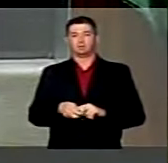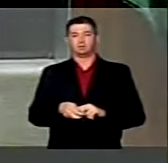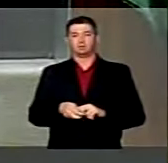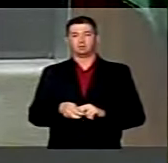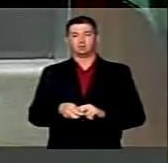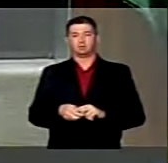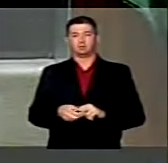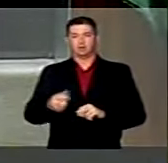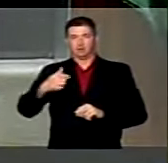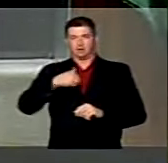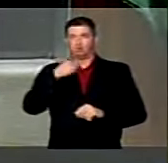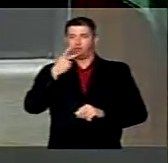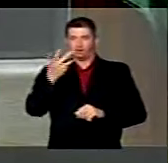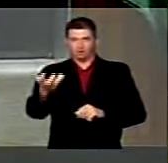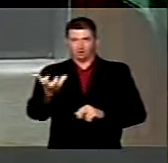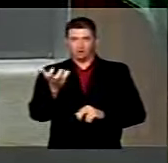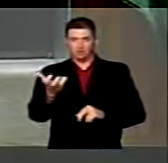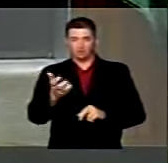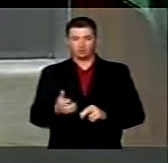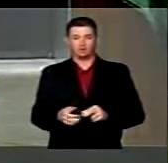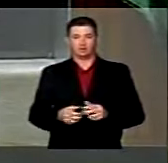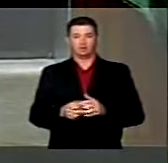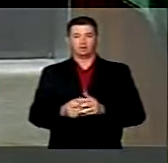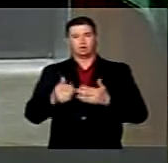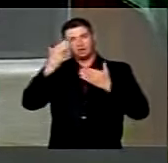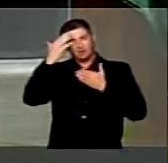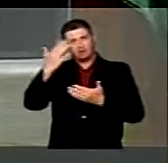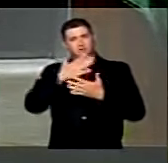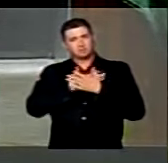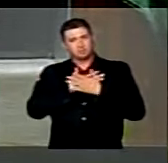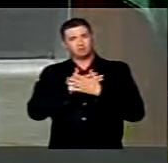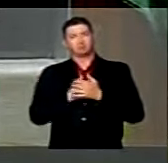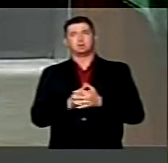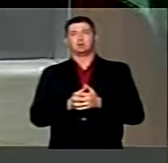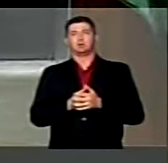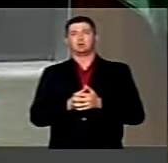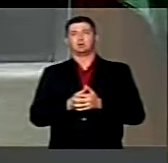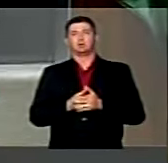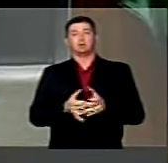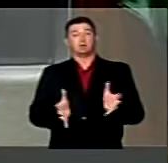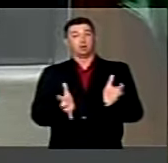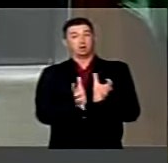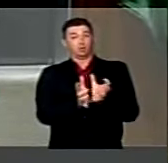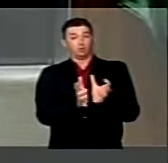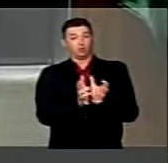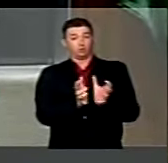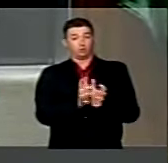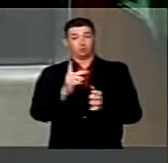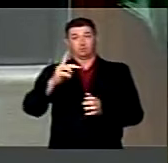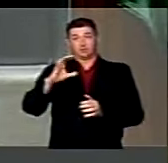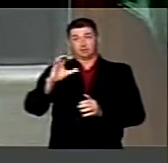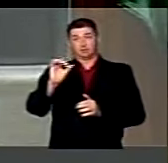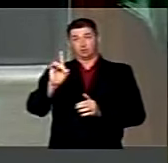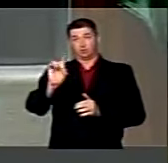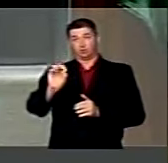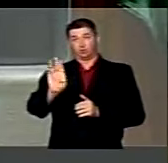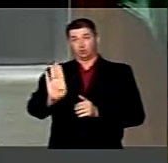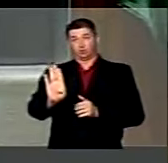para manifestar meu agradecimento à bancada do PCdoB,